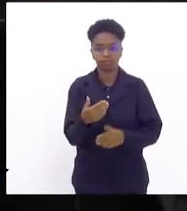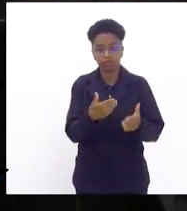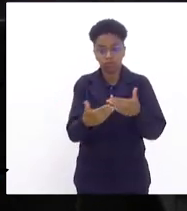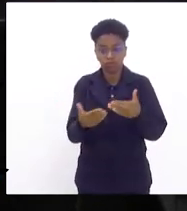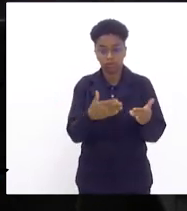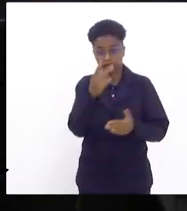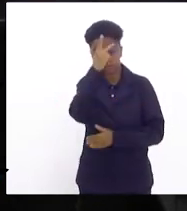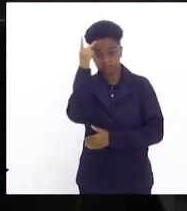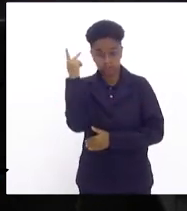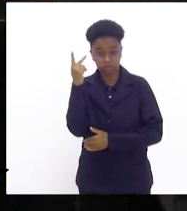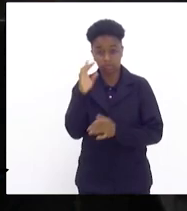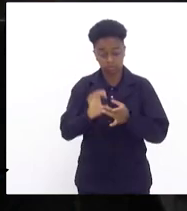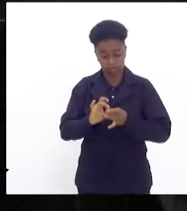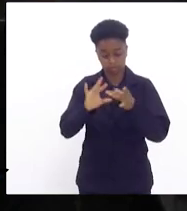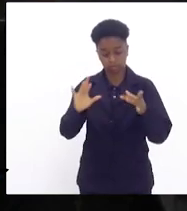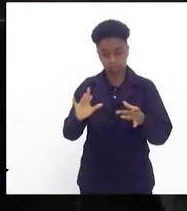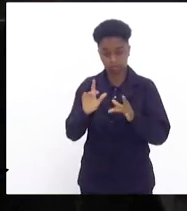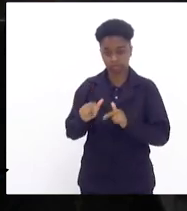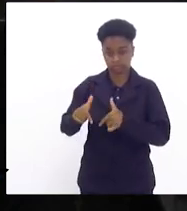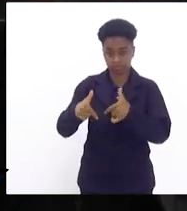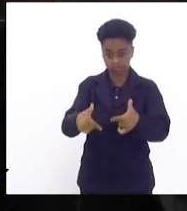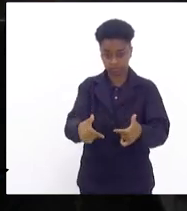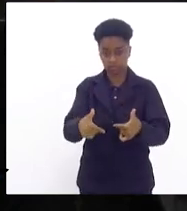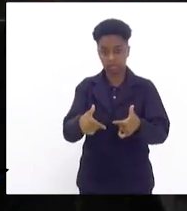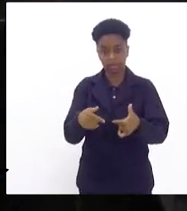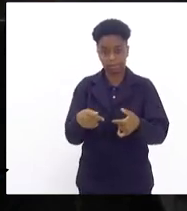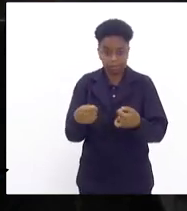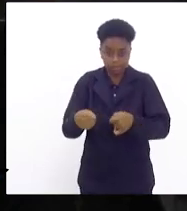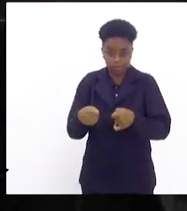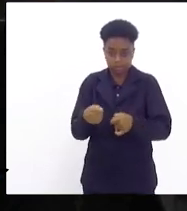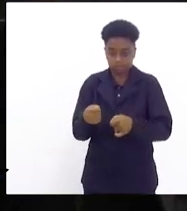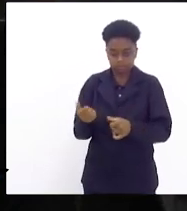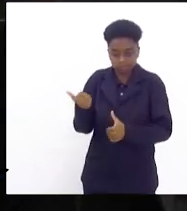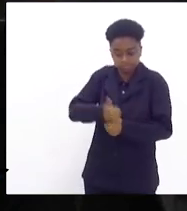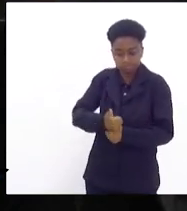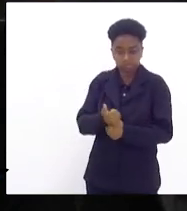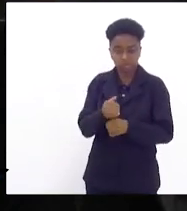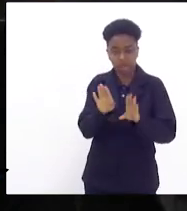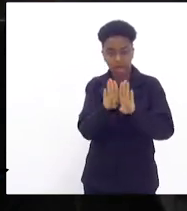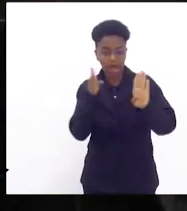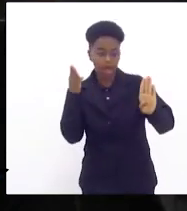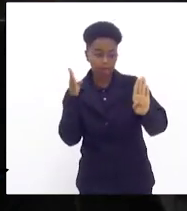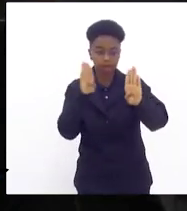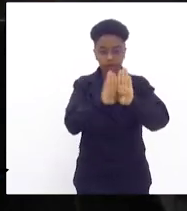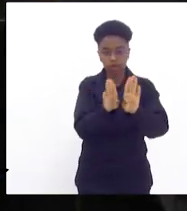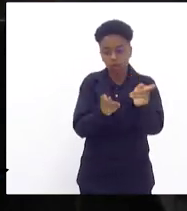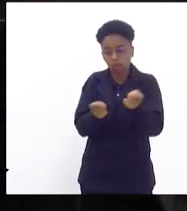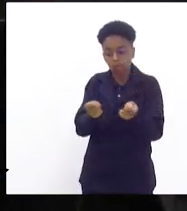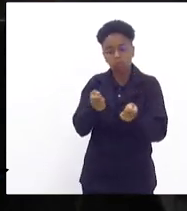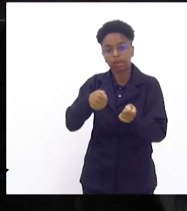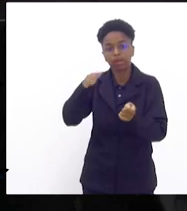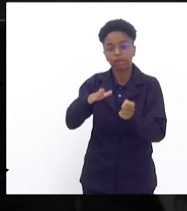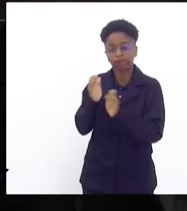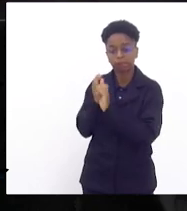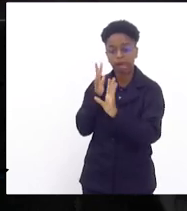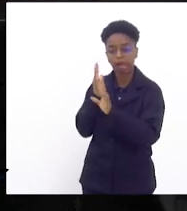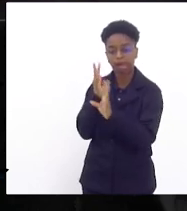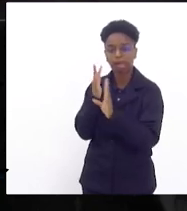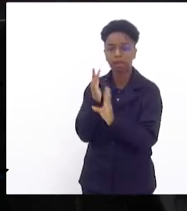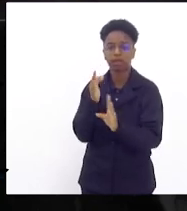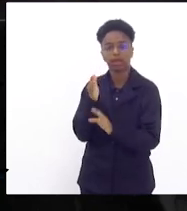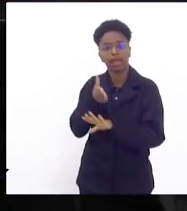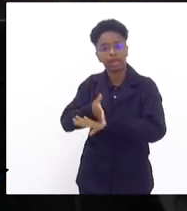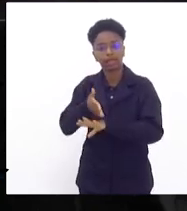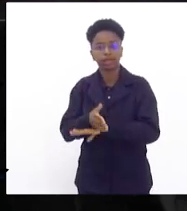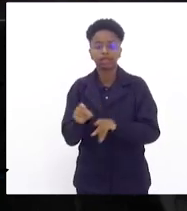disponível cumpre esse papel de abrir o portão, de fechar o portão, de controlar o fluxo de alunos e de